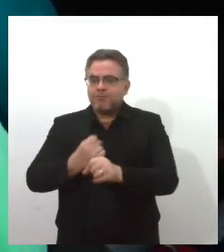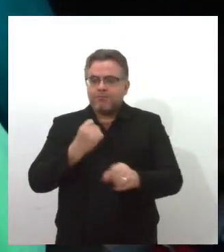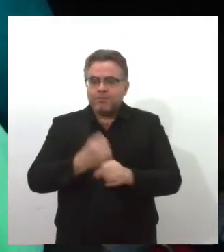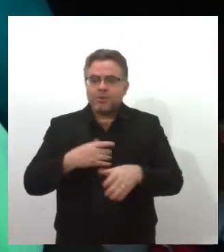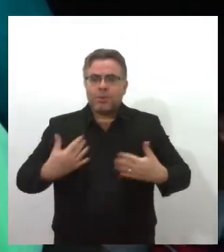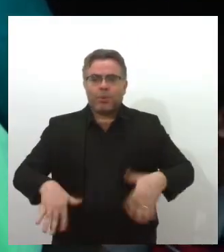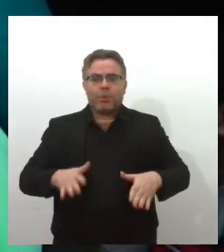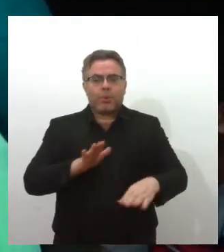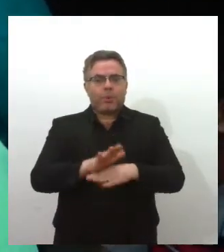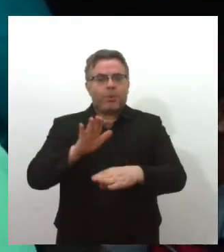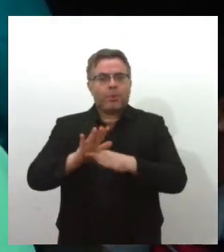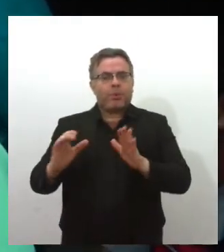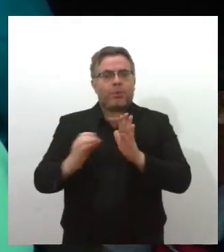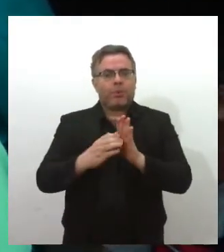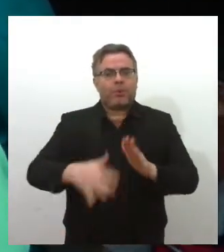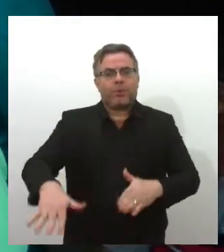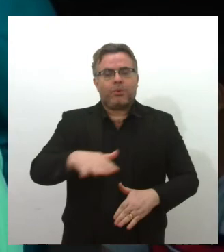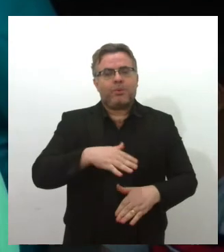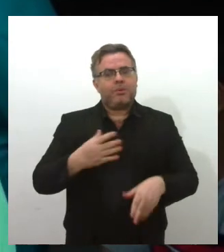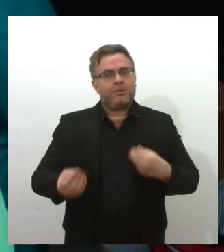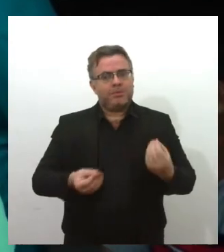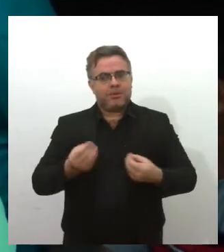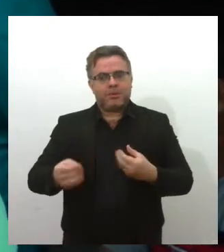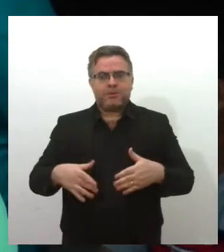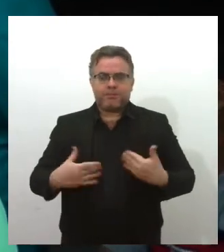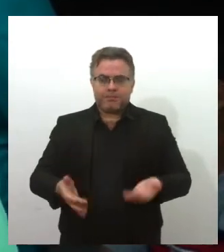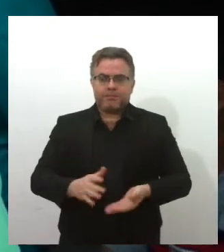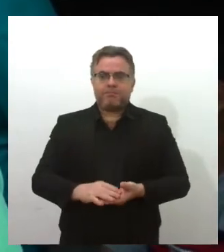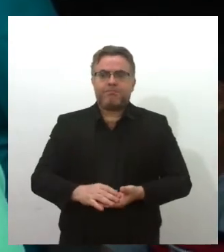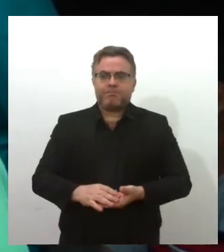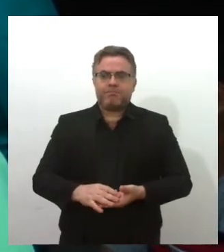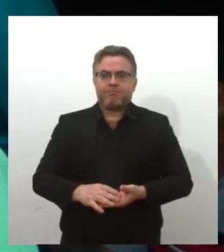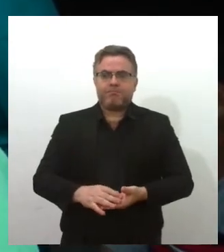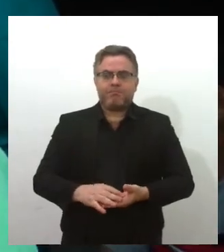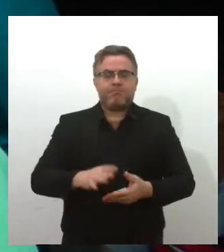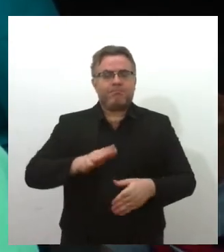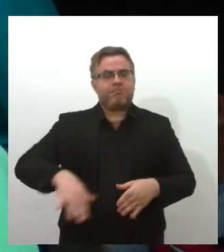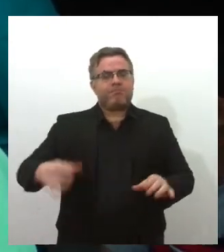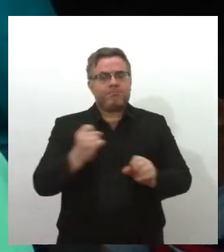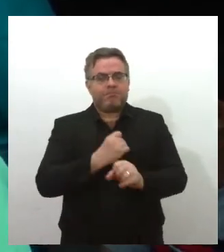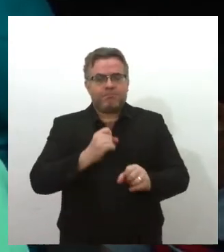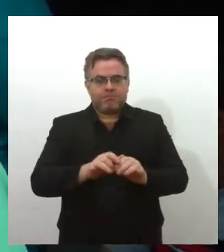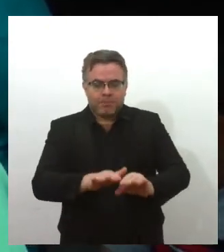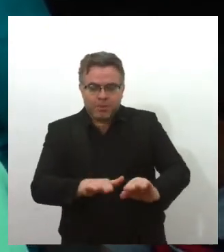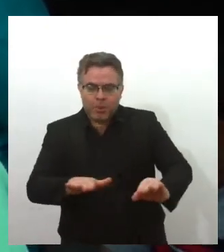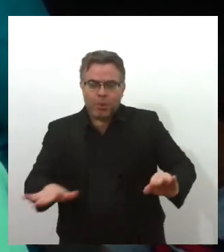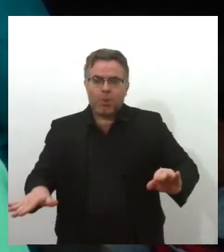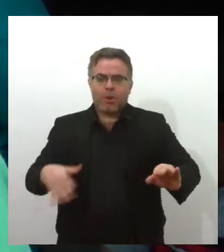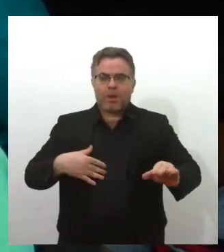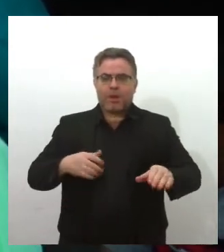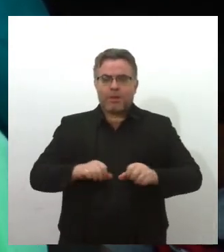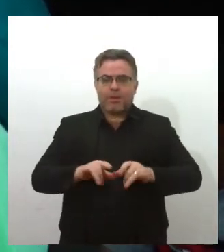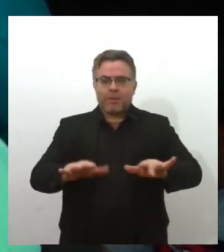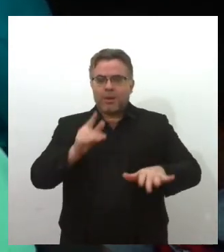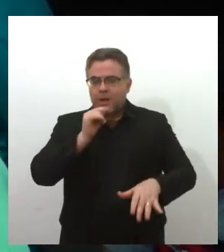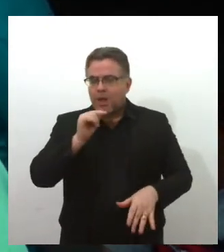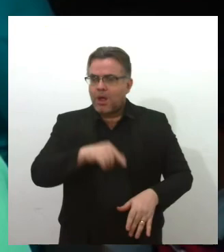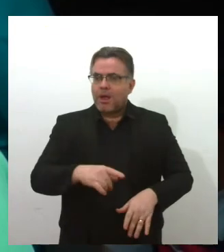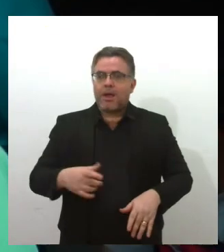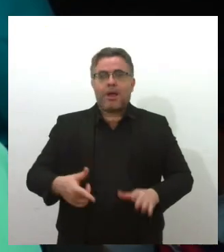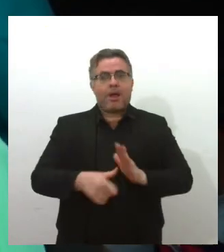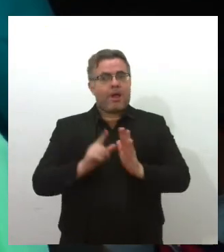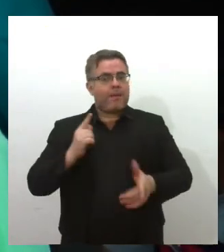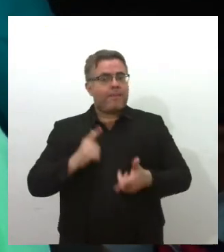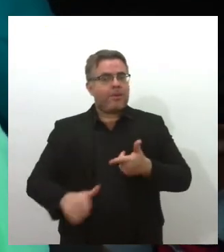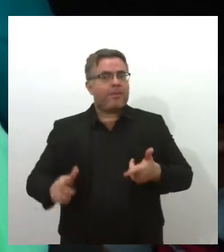beneficiar toda a comunidade. Na parte de pavimentação, abastecimento de água, que é um problema